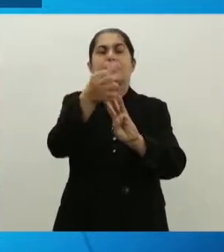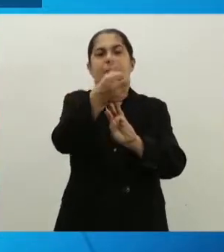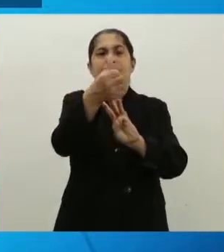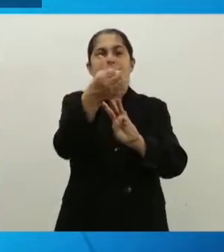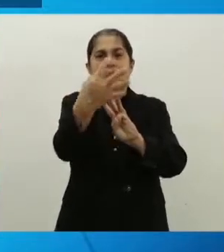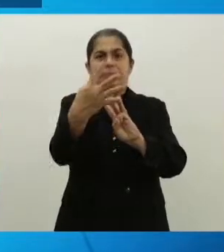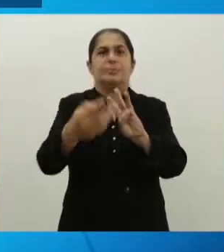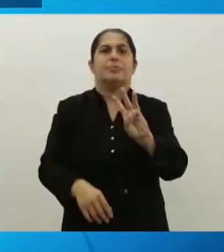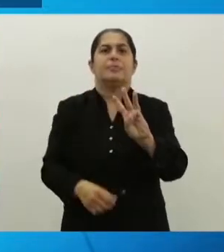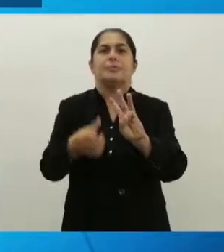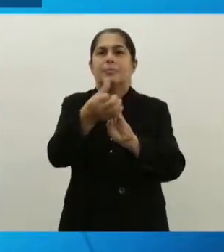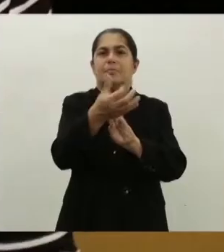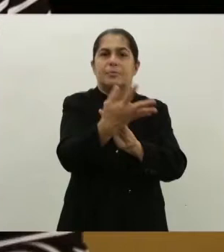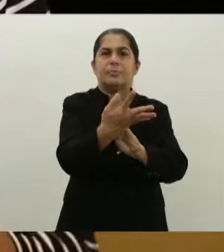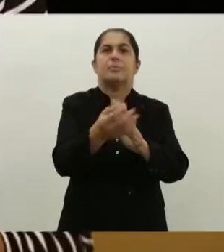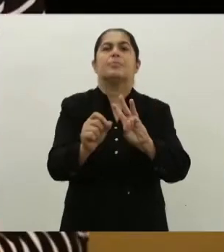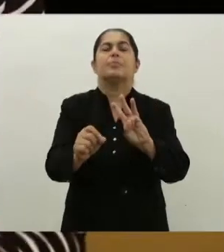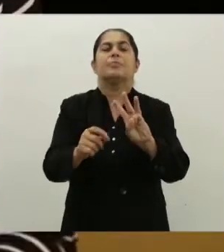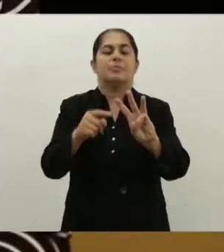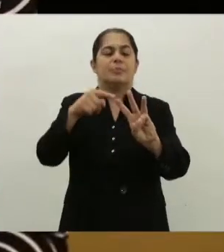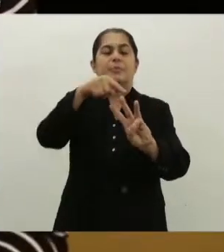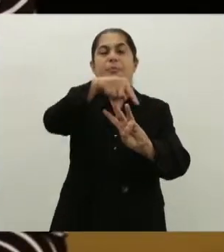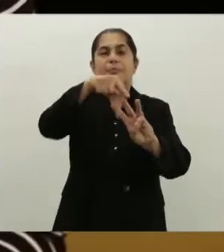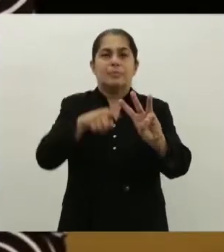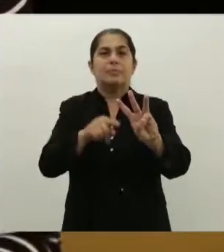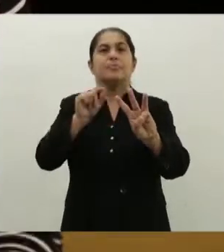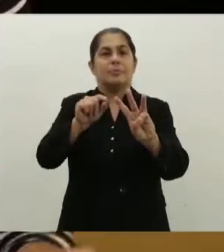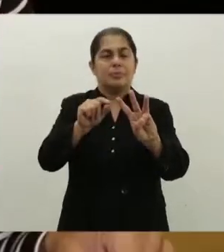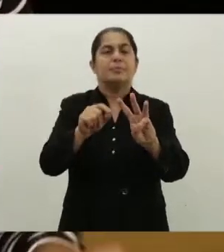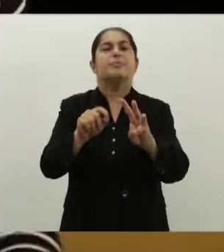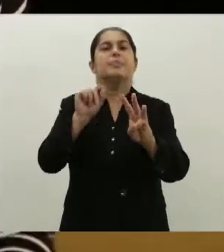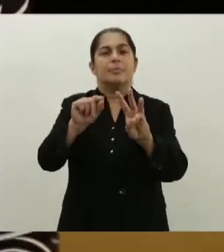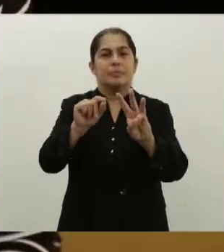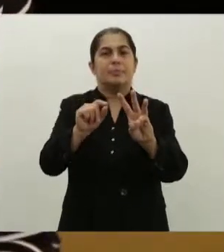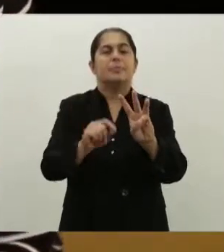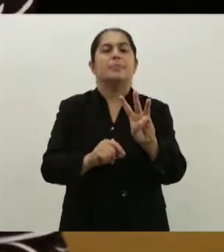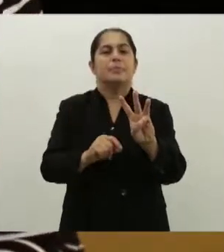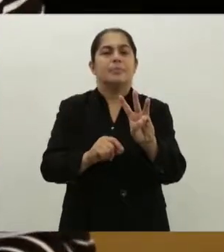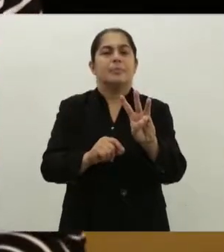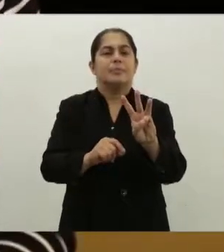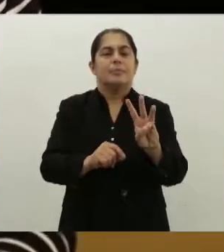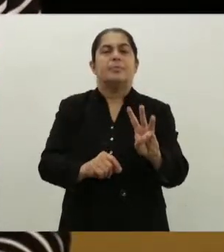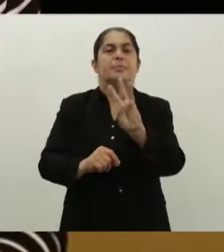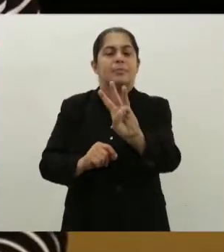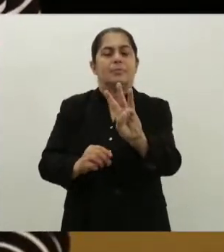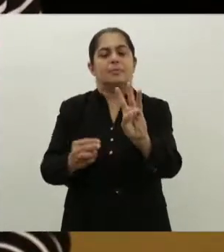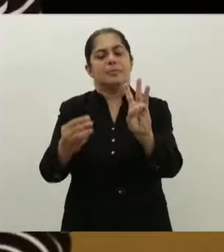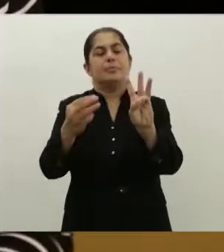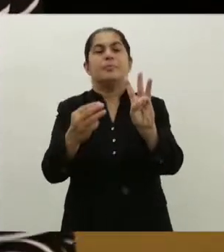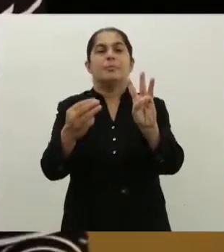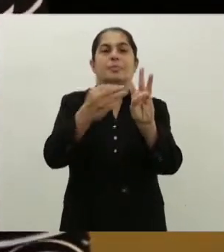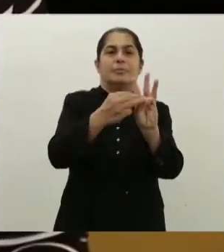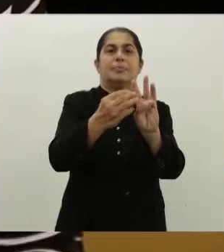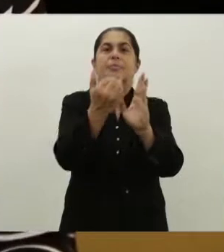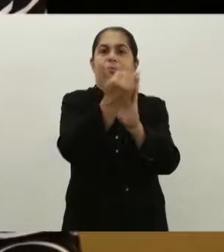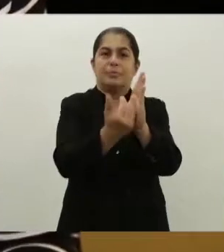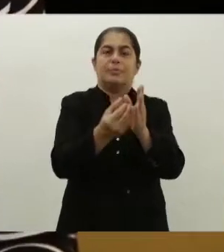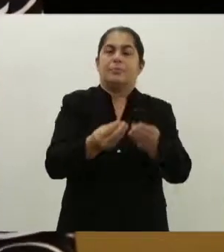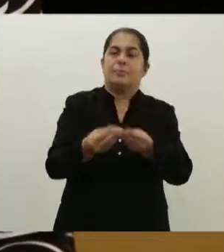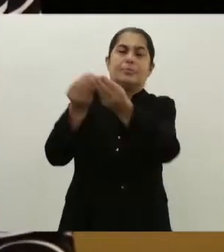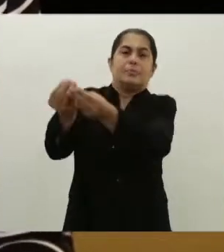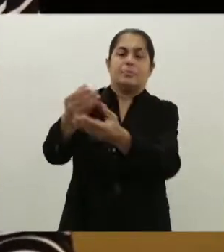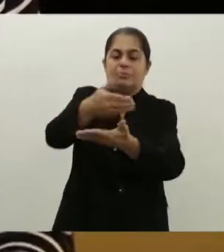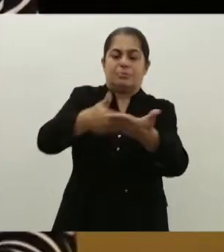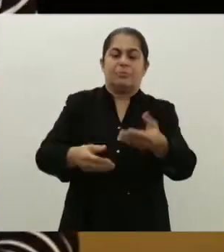recebeu 64 votos. Os três nomes mais votados durante esta eleição entram para a lista tríplice,